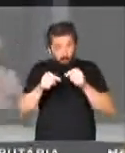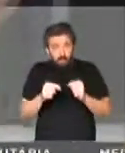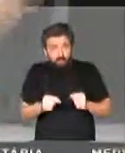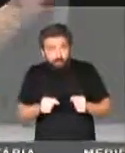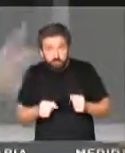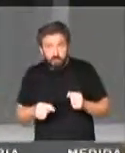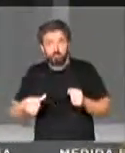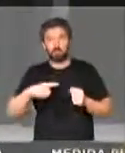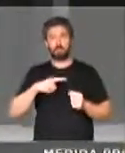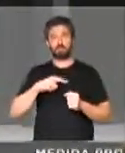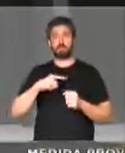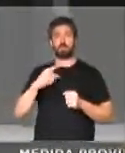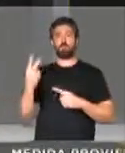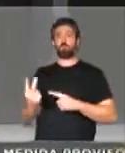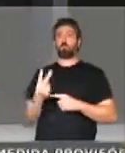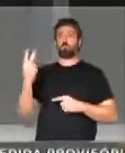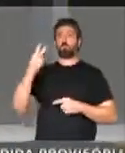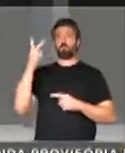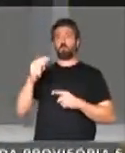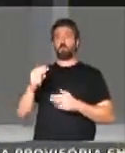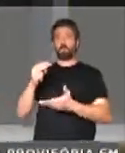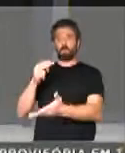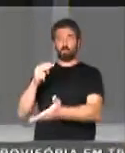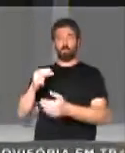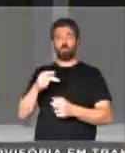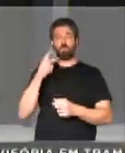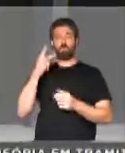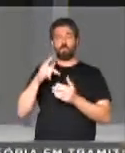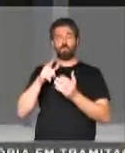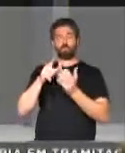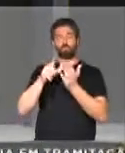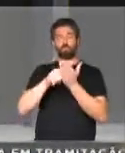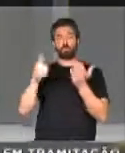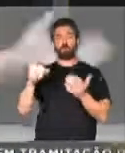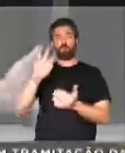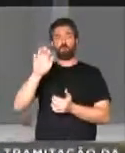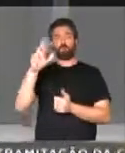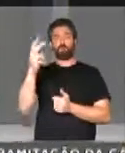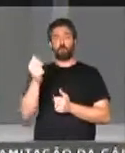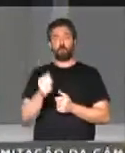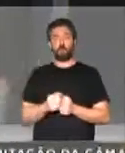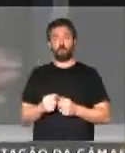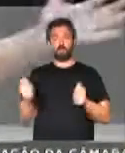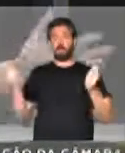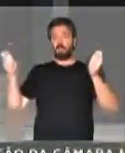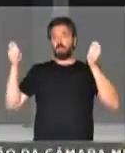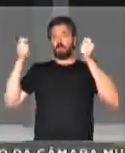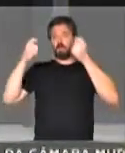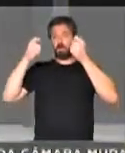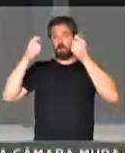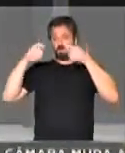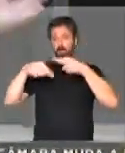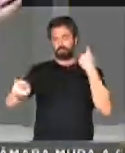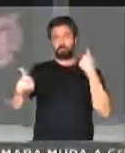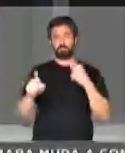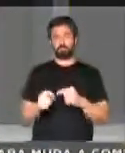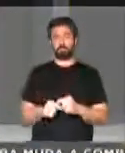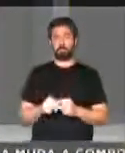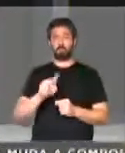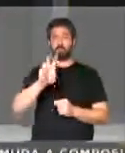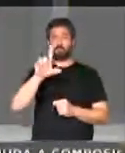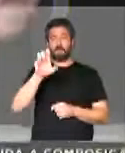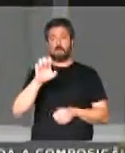tinha um mérito, como dizia uma coluna hoje no jornal Folha de São Paulo. Era inábil. Embora a sua incompetência